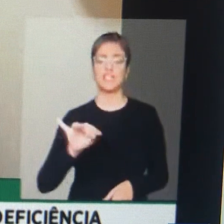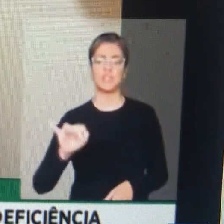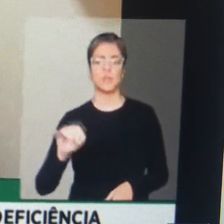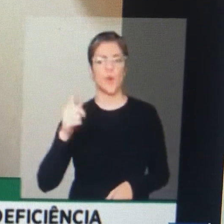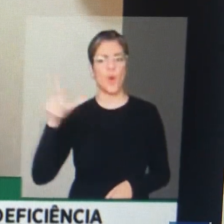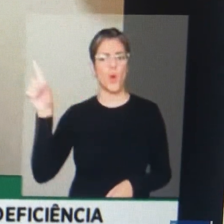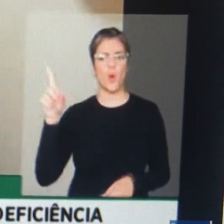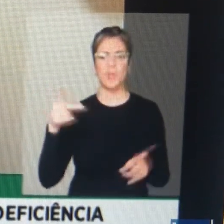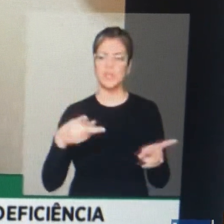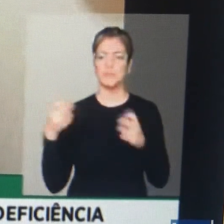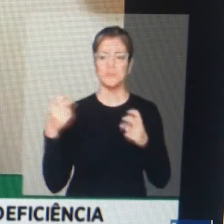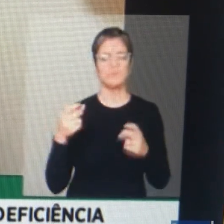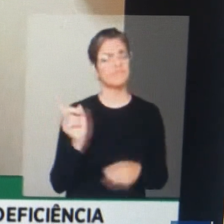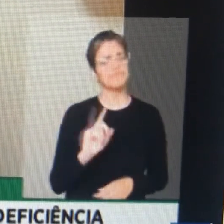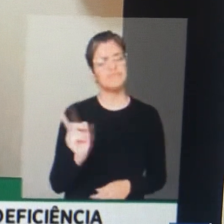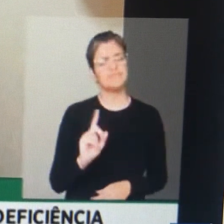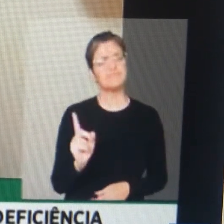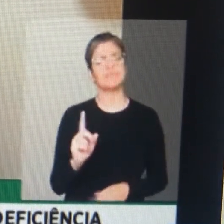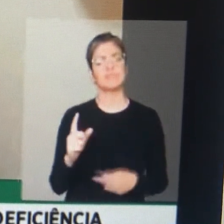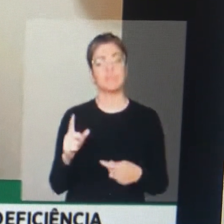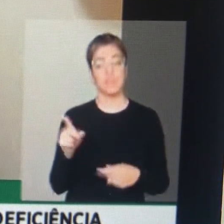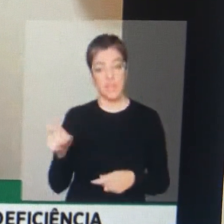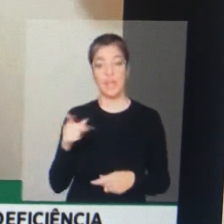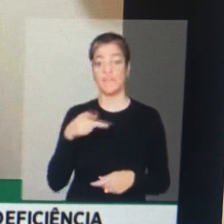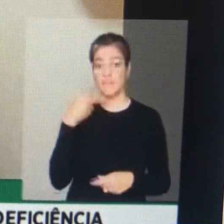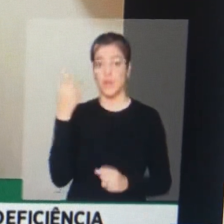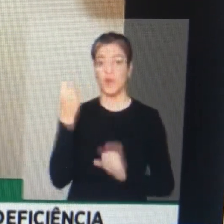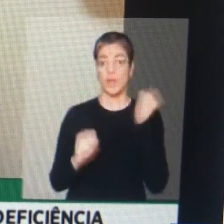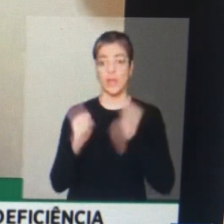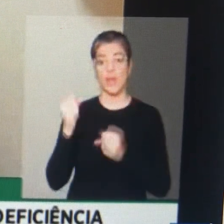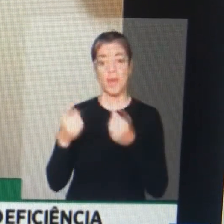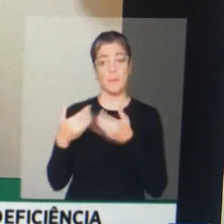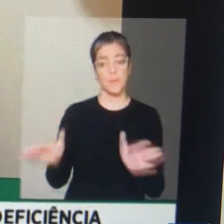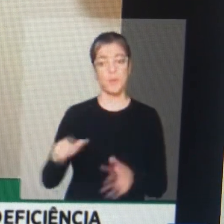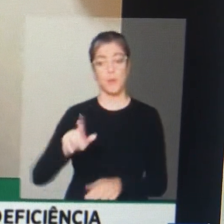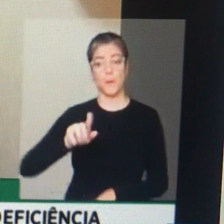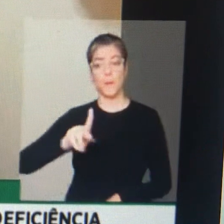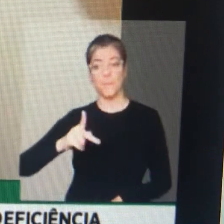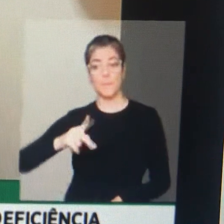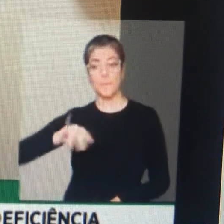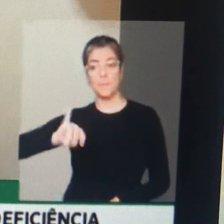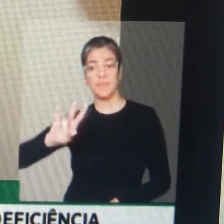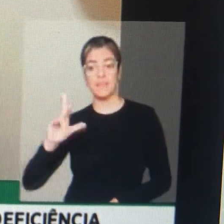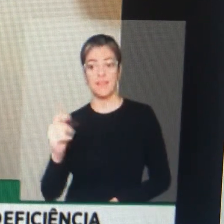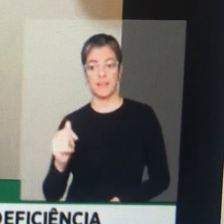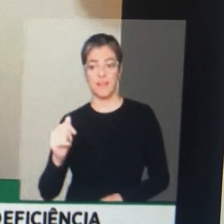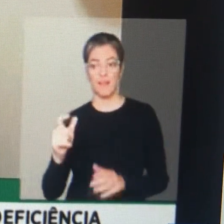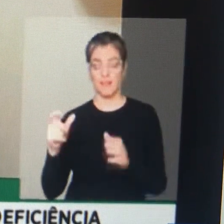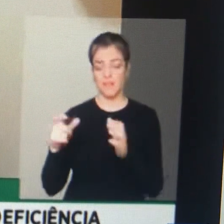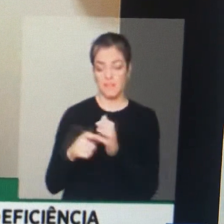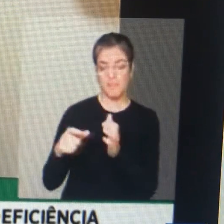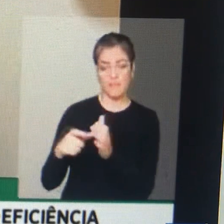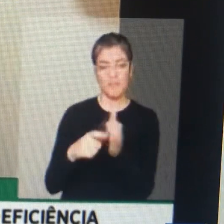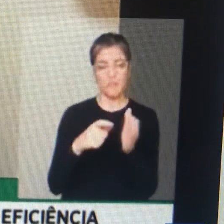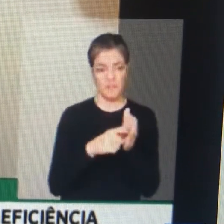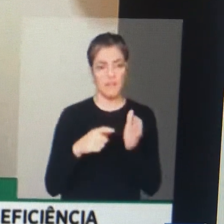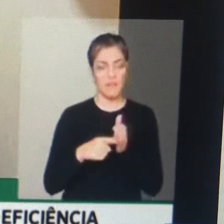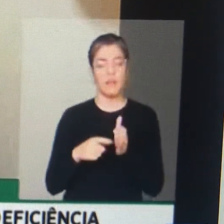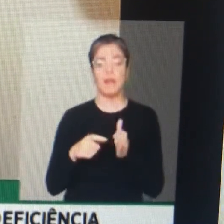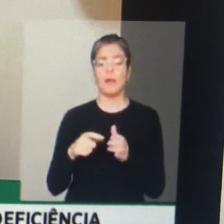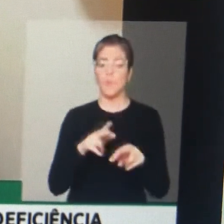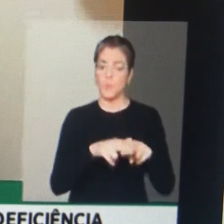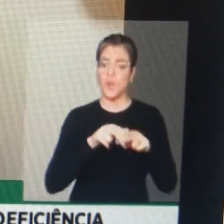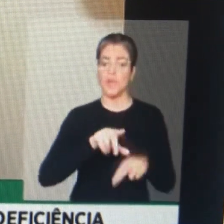regiões. Ele anunciou a abertura de uma faca de pilhas oriunda do lítio, que poderá ser utilizado, inclusive,